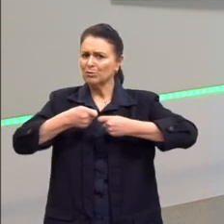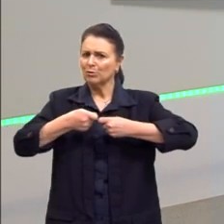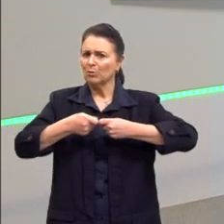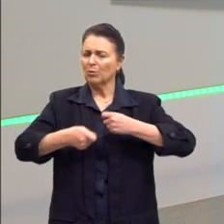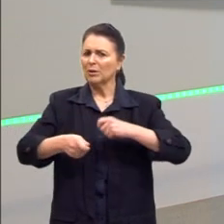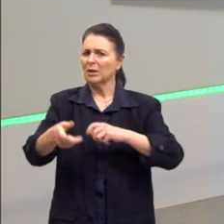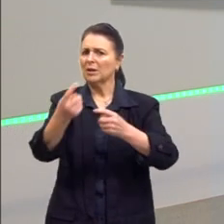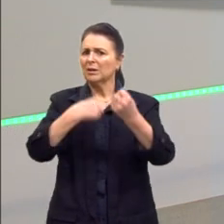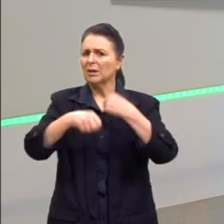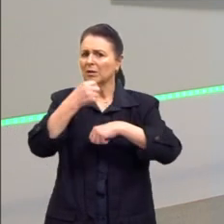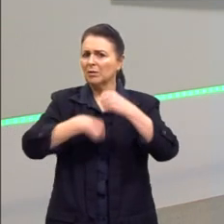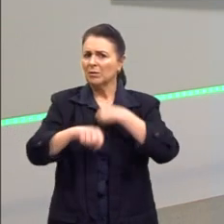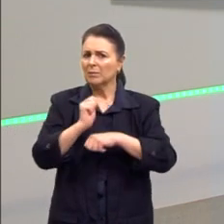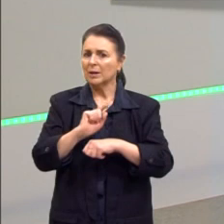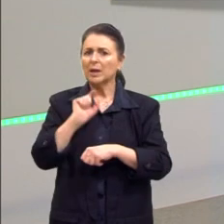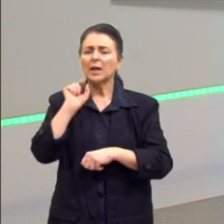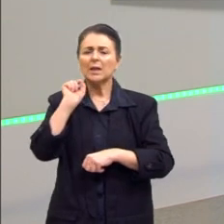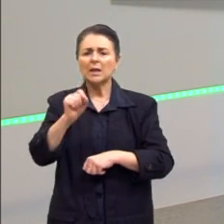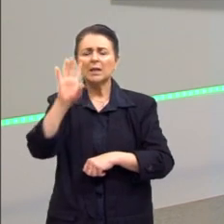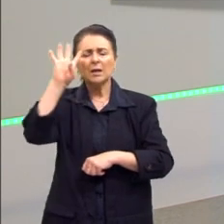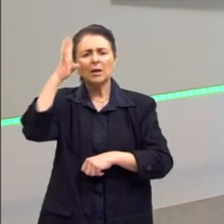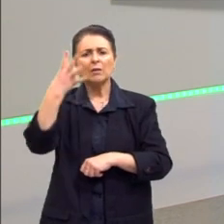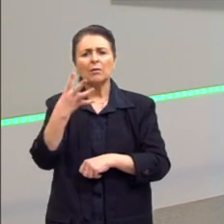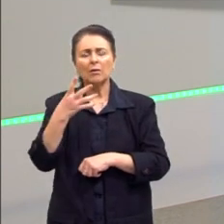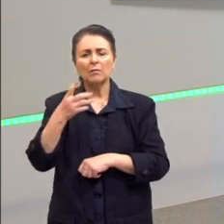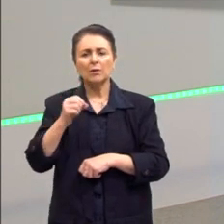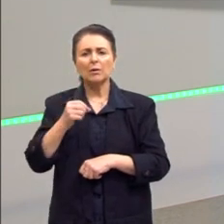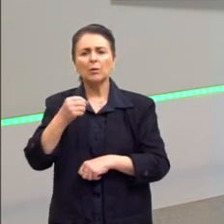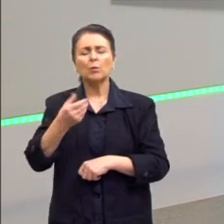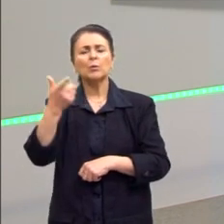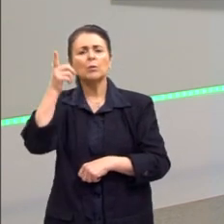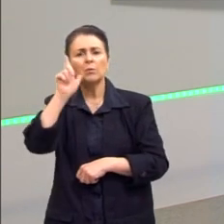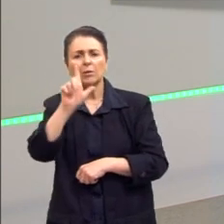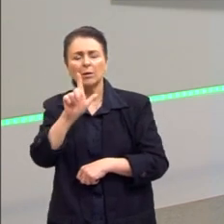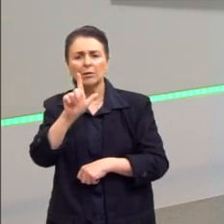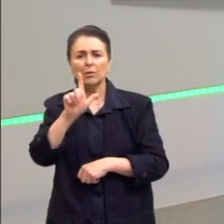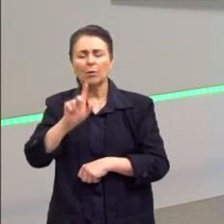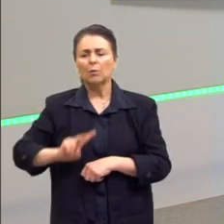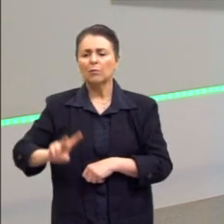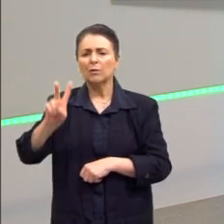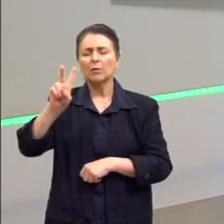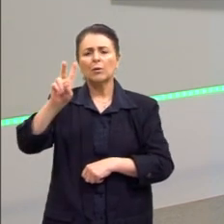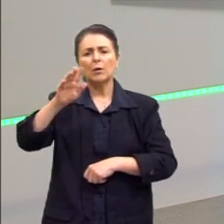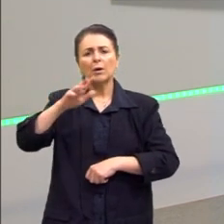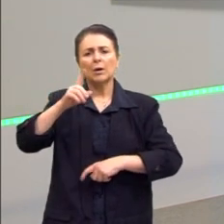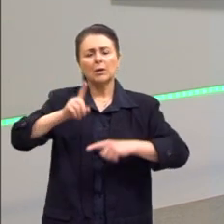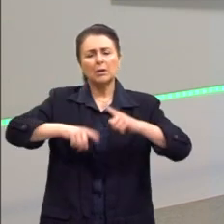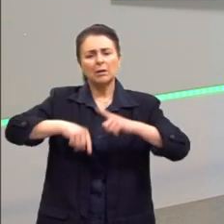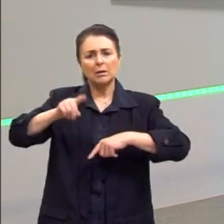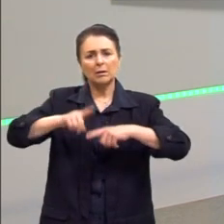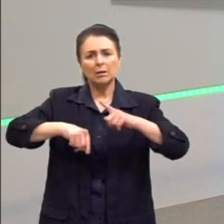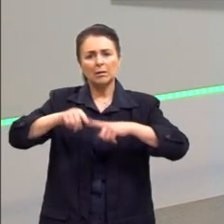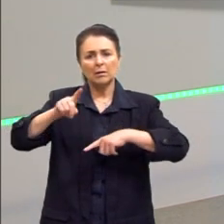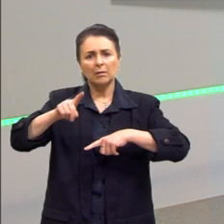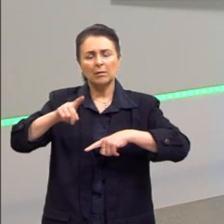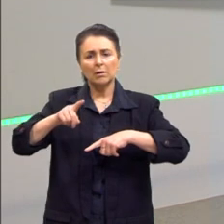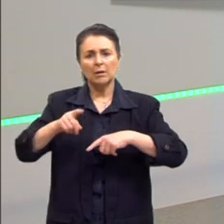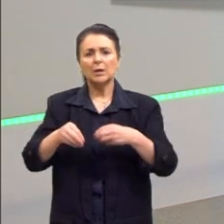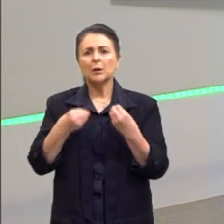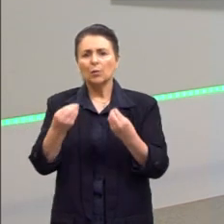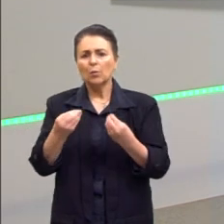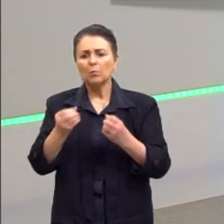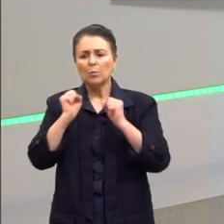define o quanto a gente ganha? Quem é que define o valor de uma mercadoria? E quem é que define o quanto eu posso